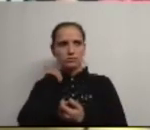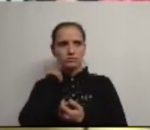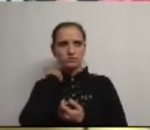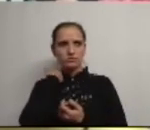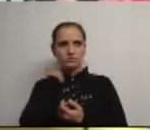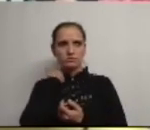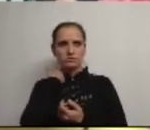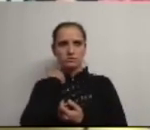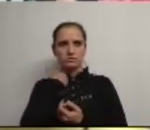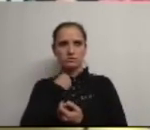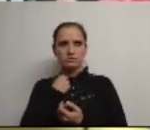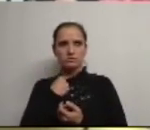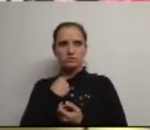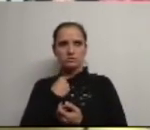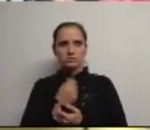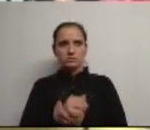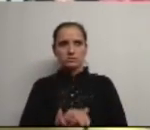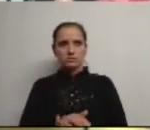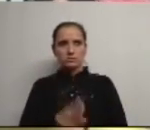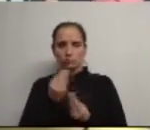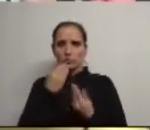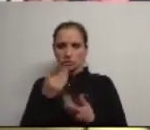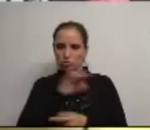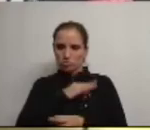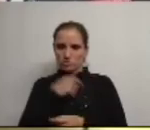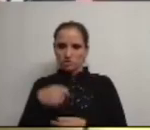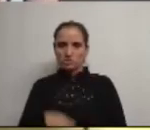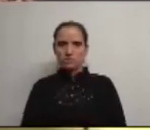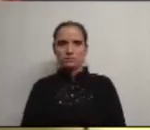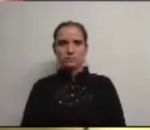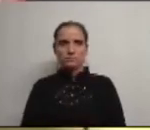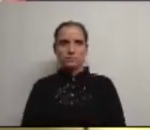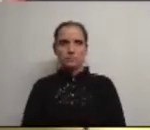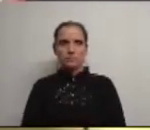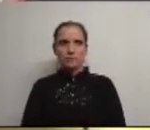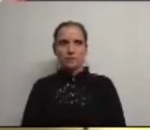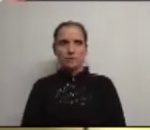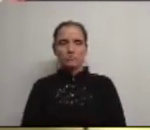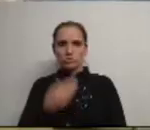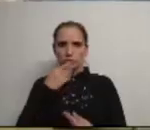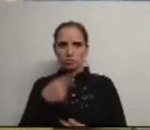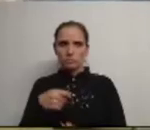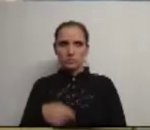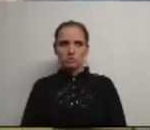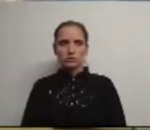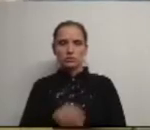alguma coisa muito obrigado senhor presidente muito obrigado senhor presidente pelas suas explicações